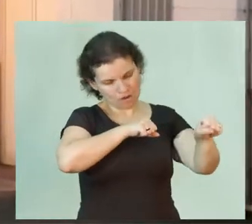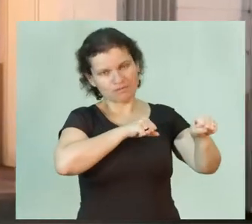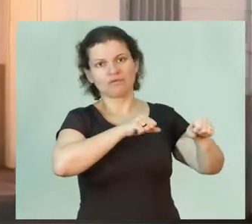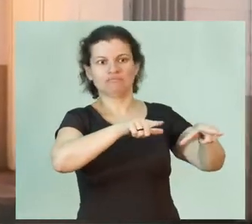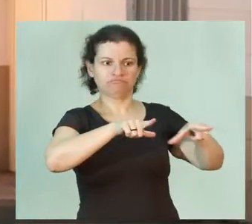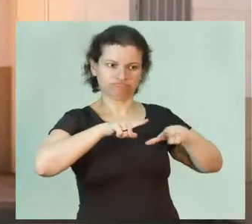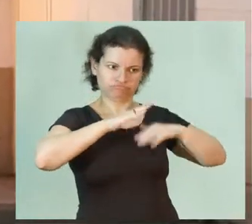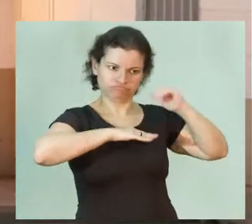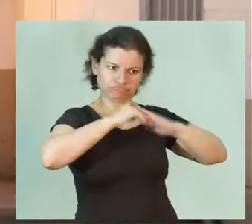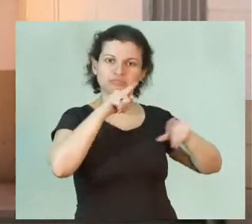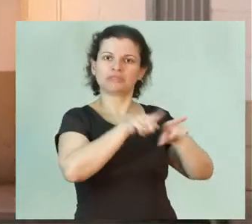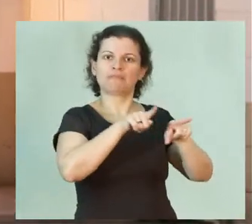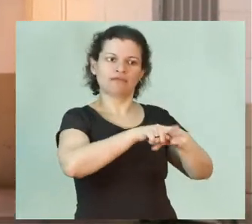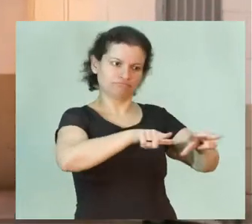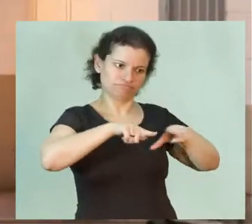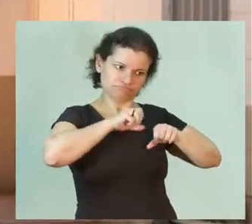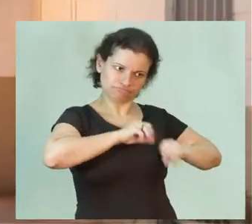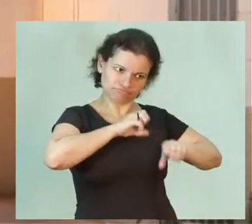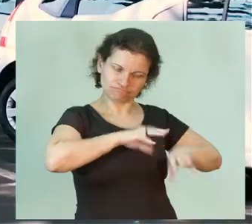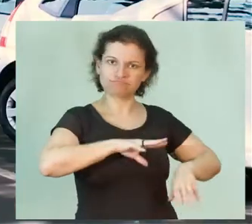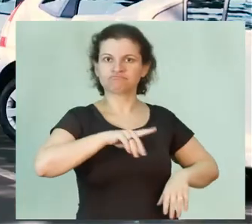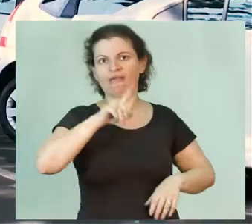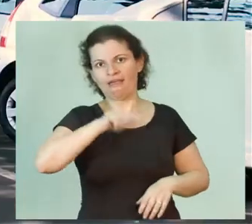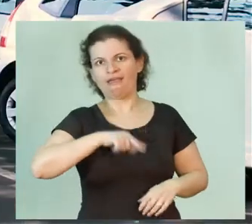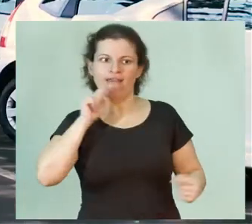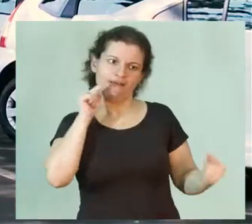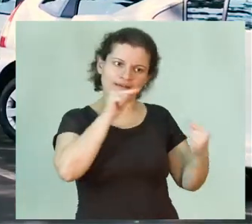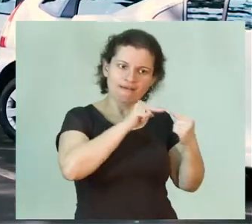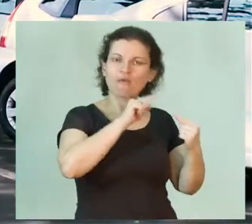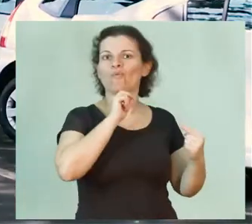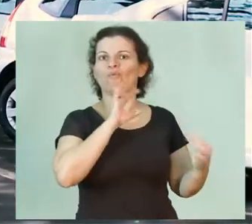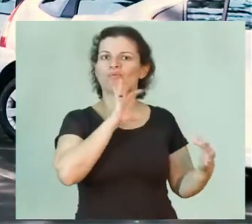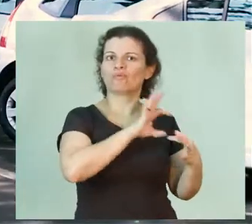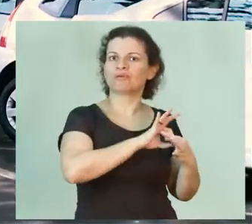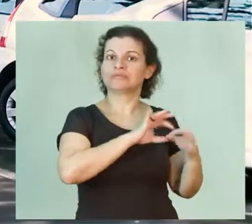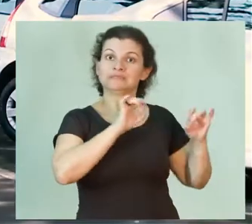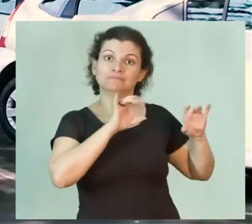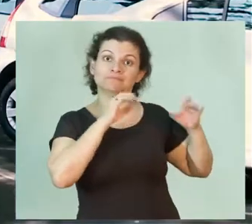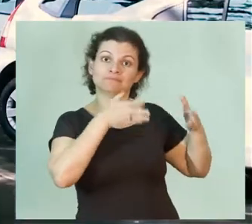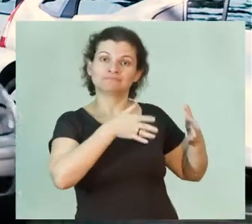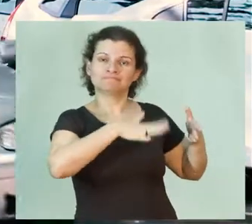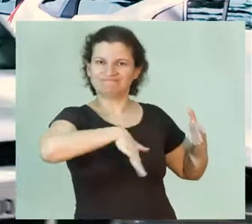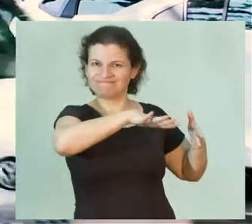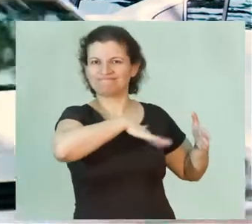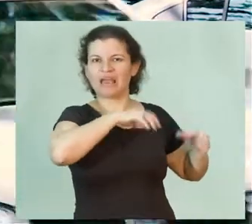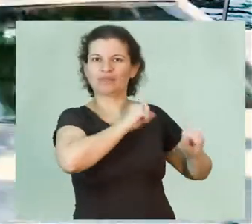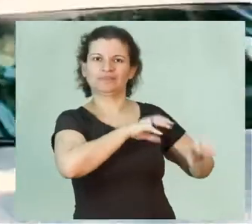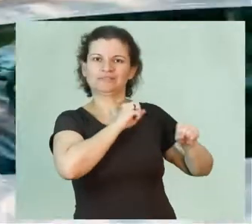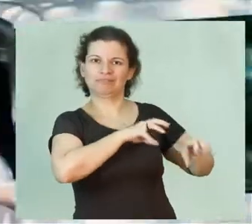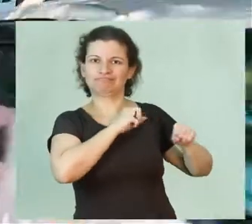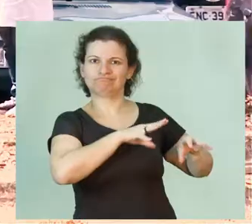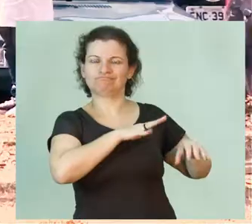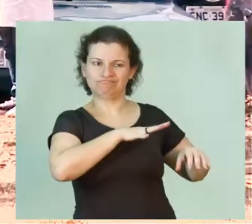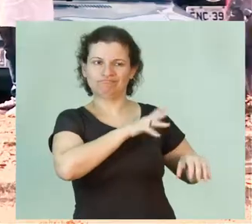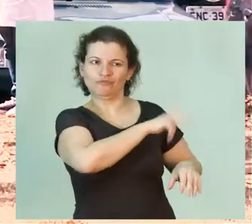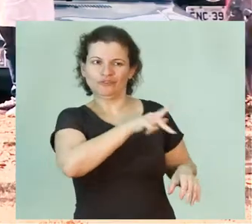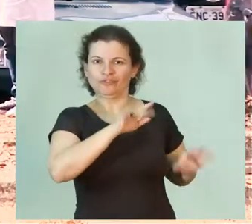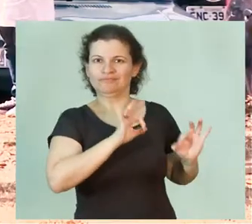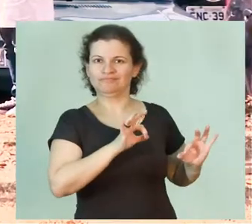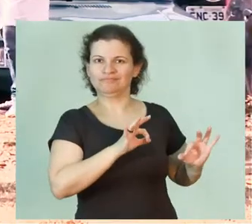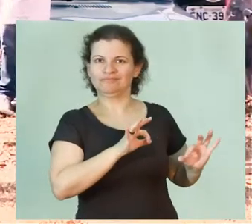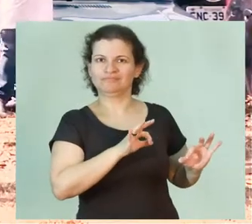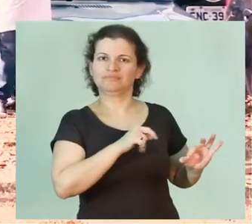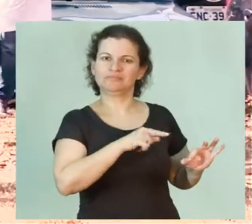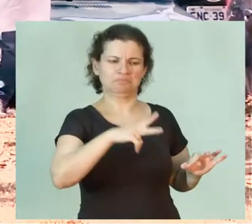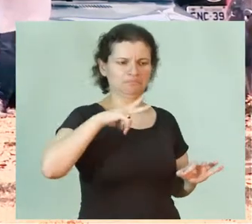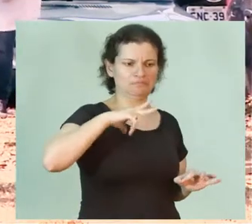licenciados, que são voltados para especialmente o mercado de trabalho da educação, da área da educação, tanto